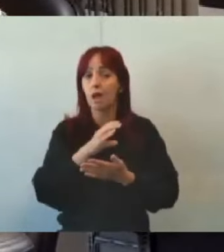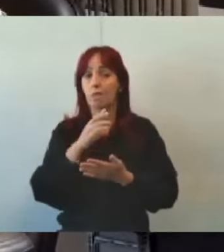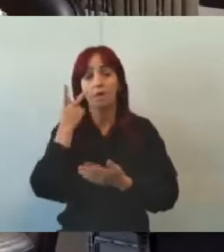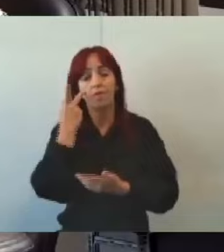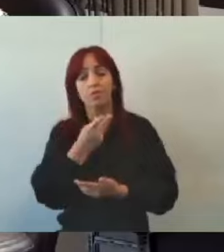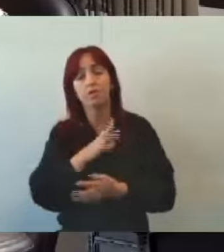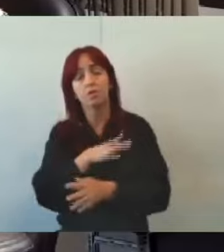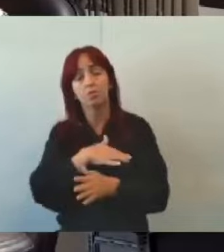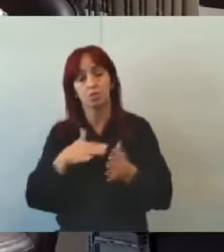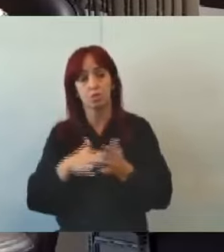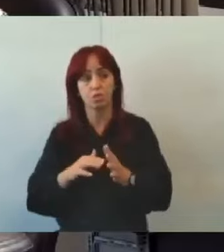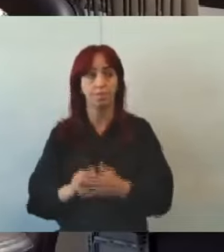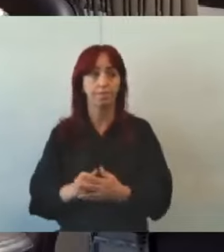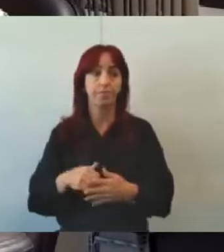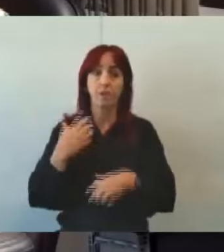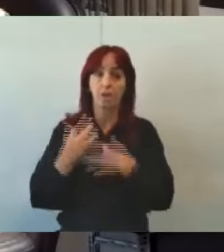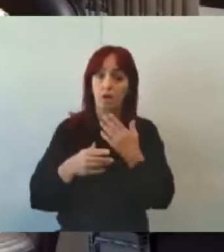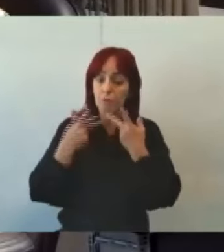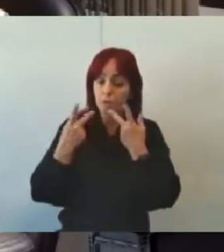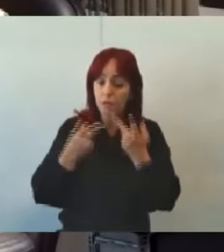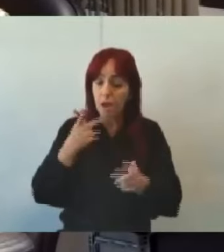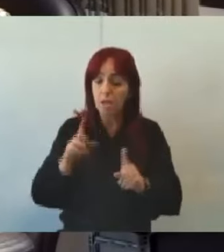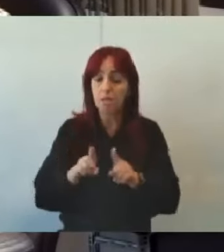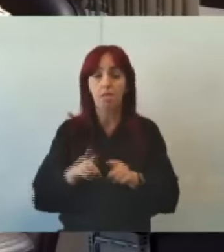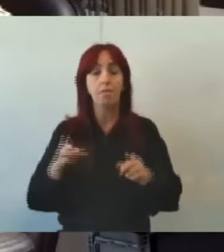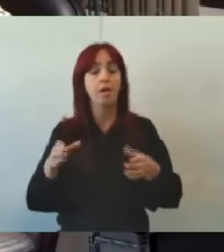que foi falado, a comissão, ela entendeu,